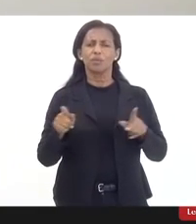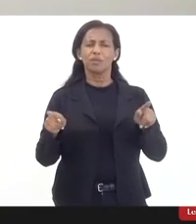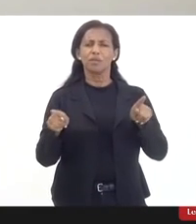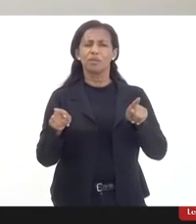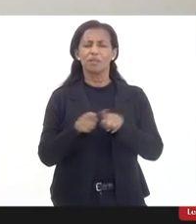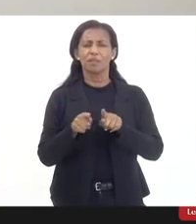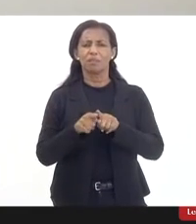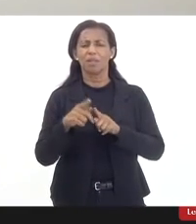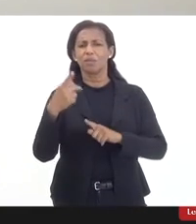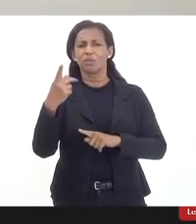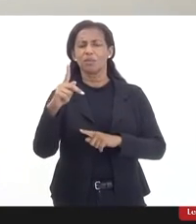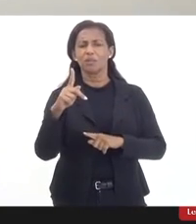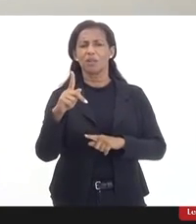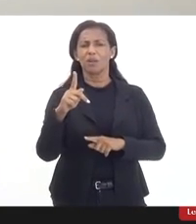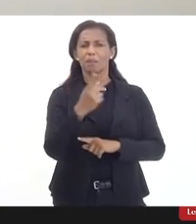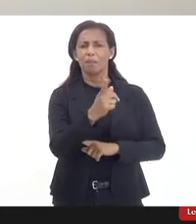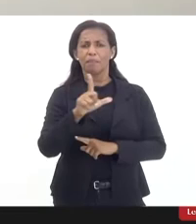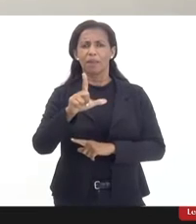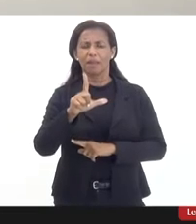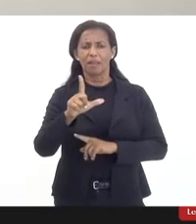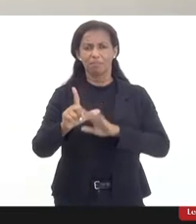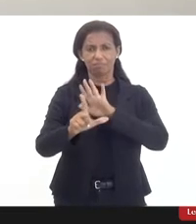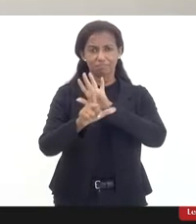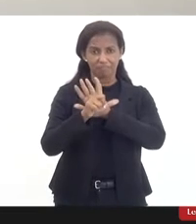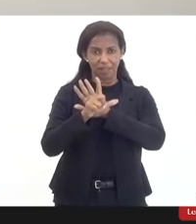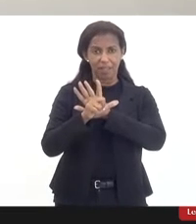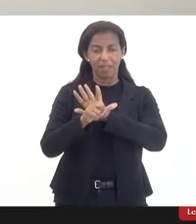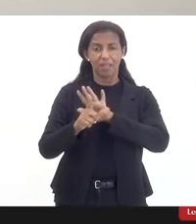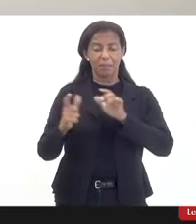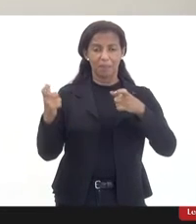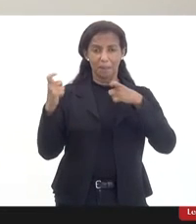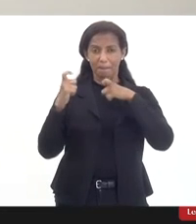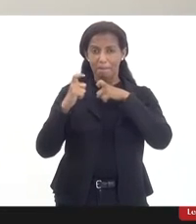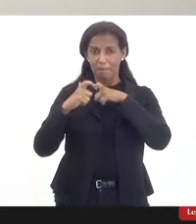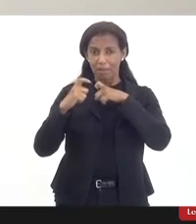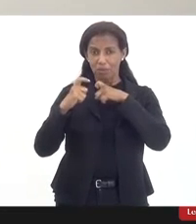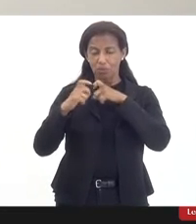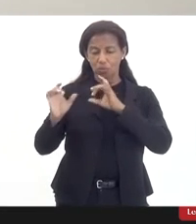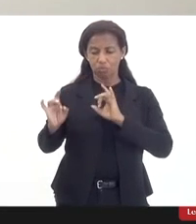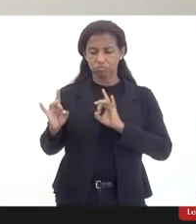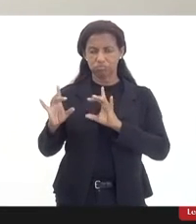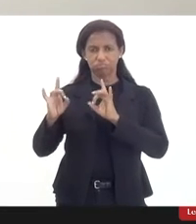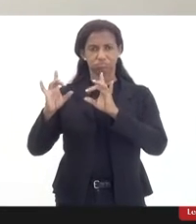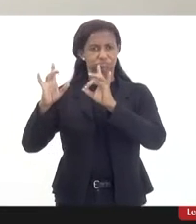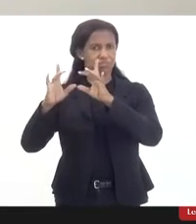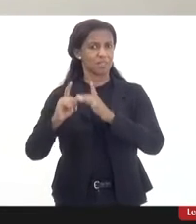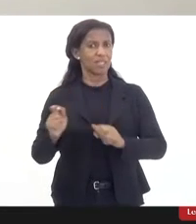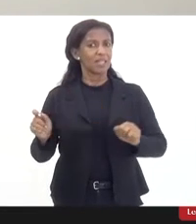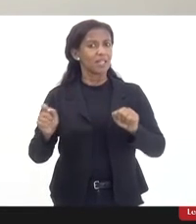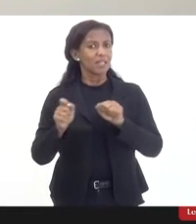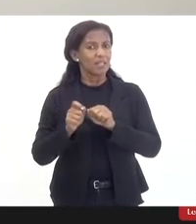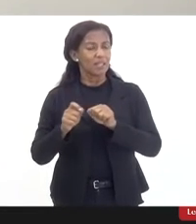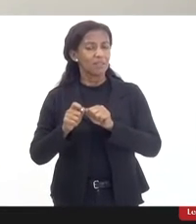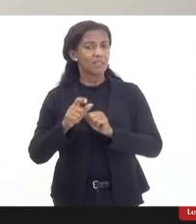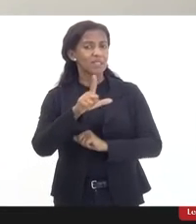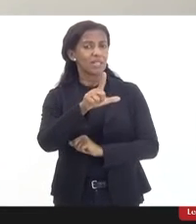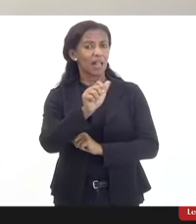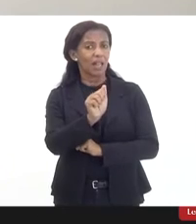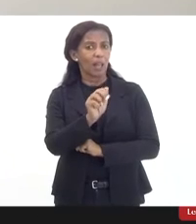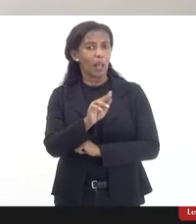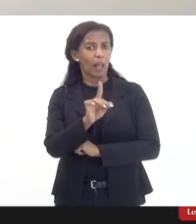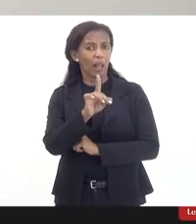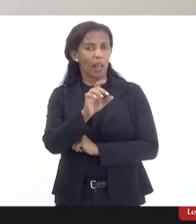no seu artigo segundo, é a questão do médico especialista ele fazer a emissão do laudo.